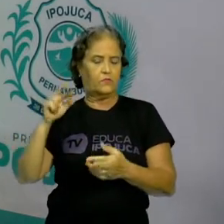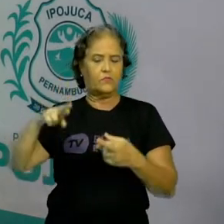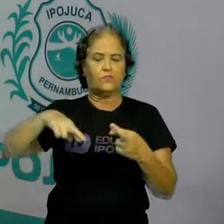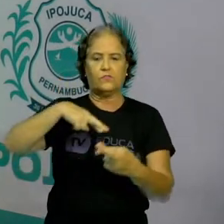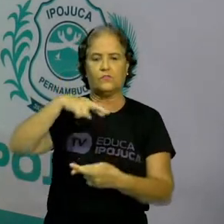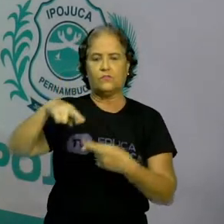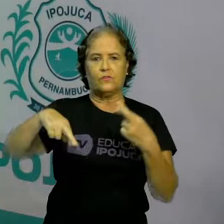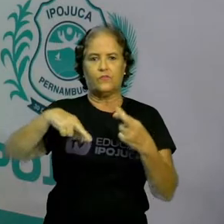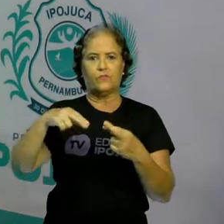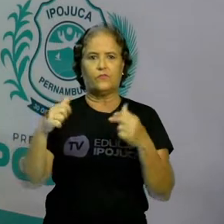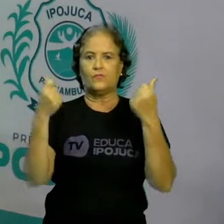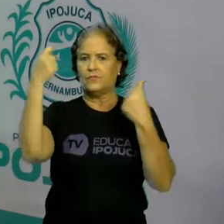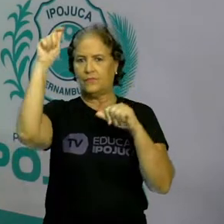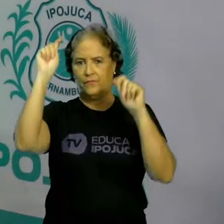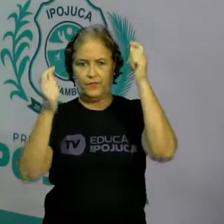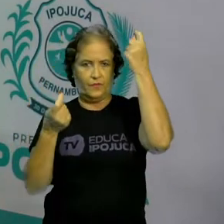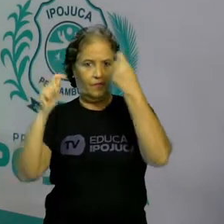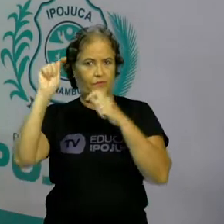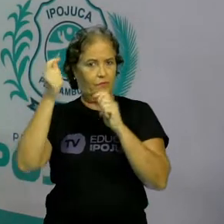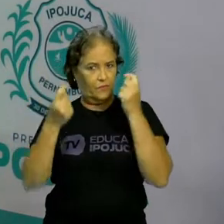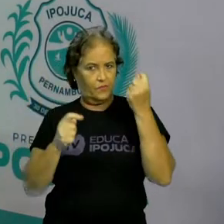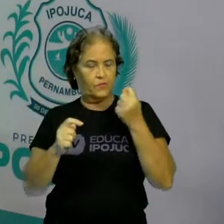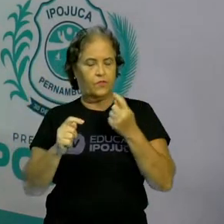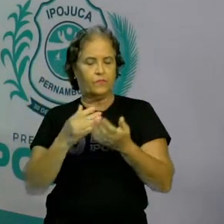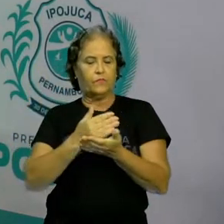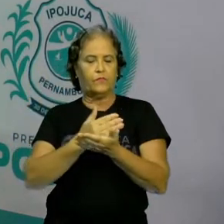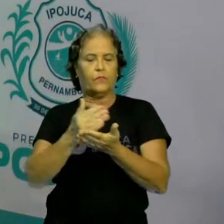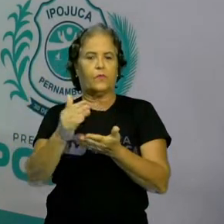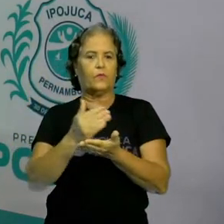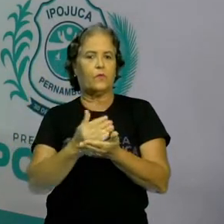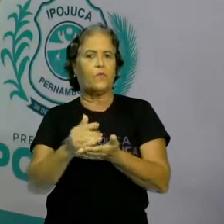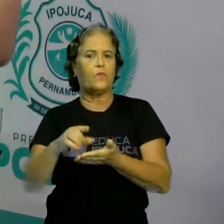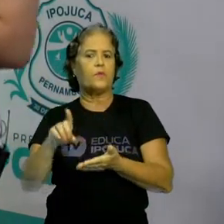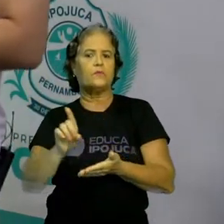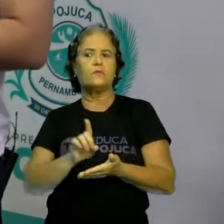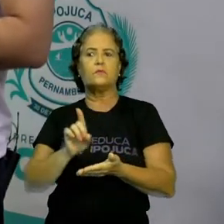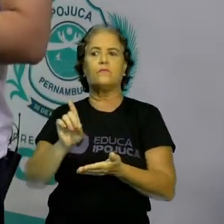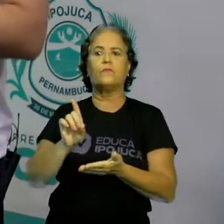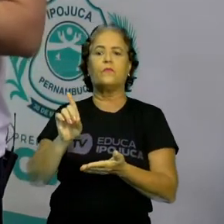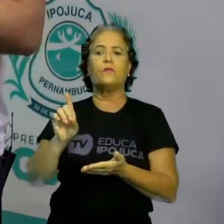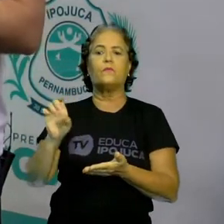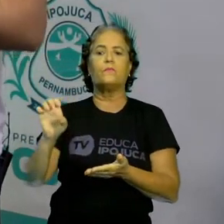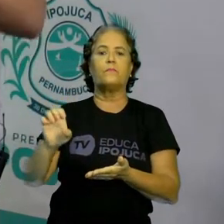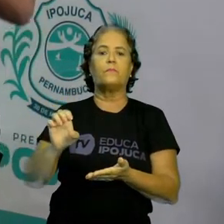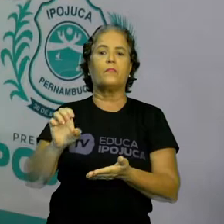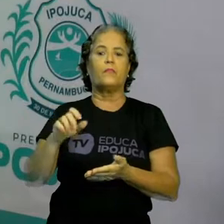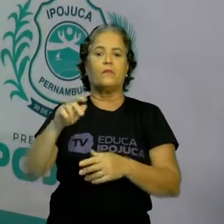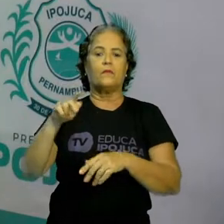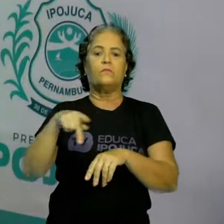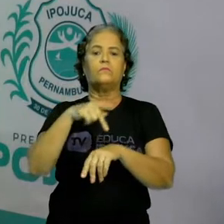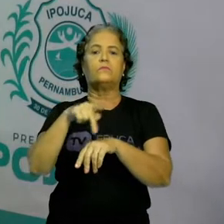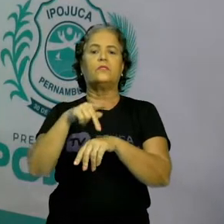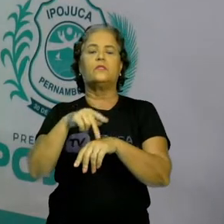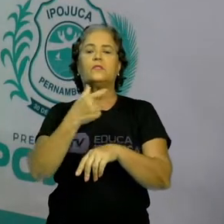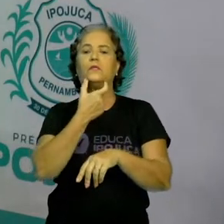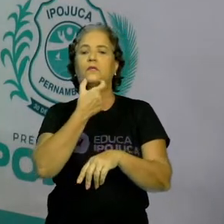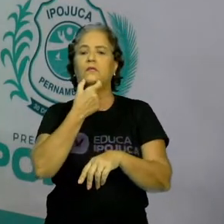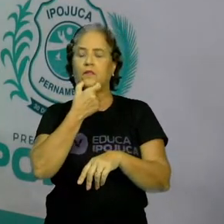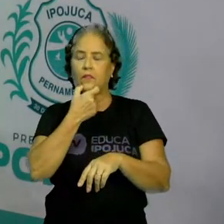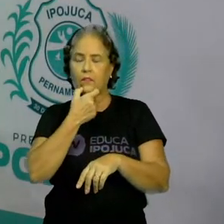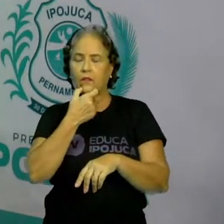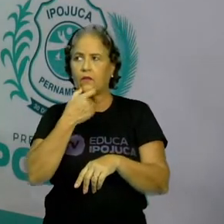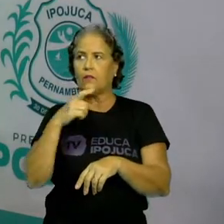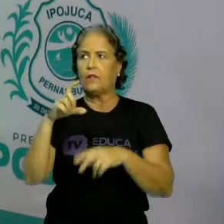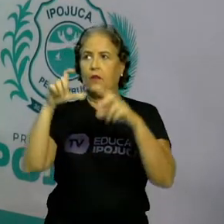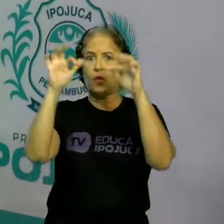começa no século XVIII na Inglaterra, está bem? Nós estamos vendo aqui no mapa. A principal forma de